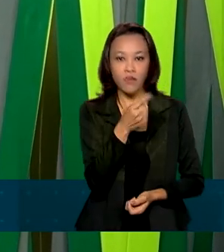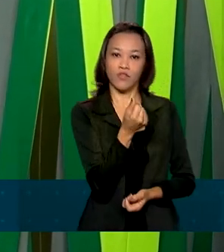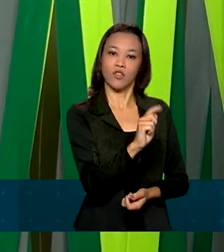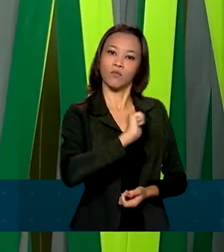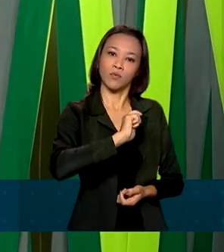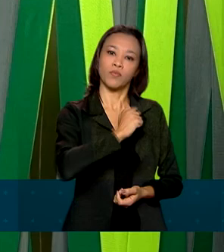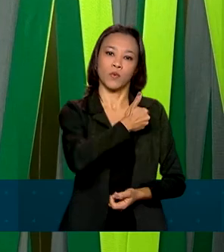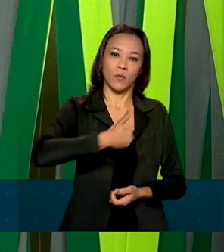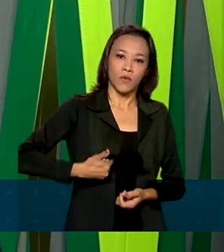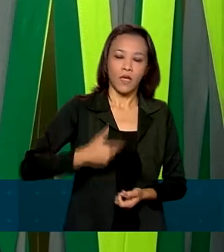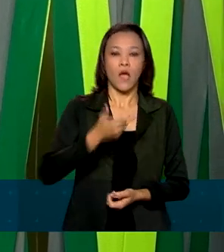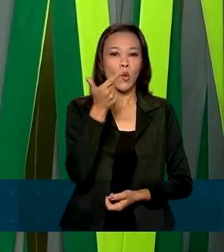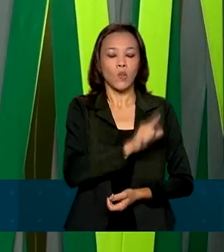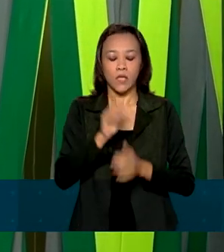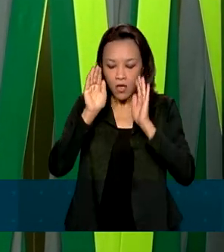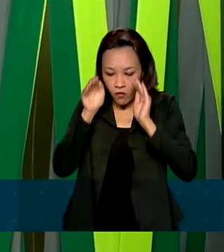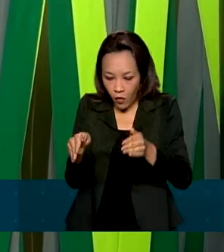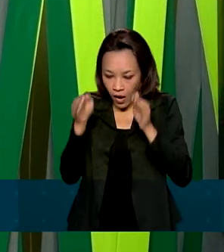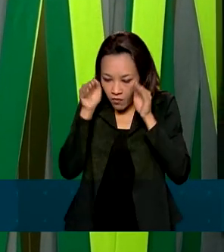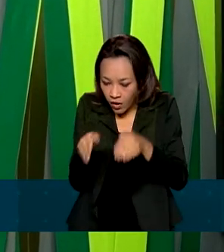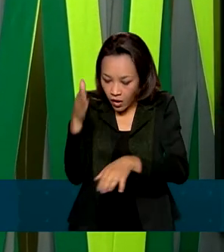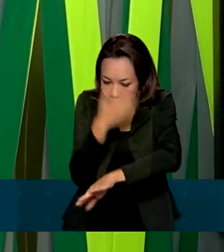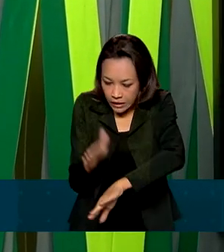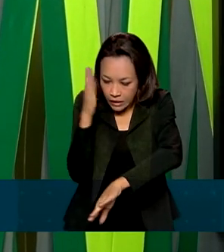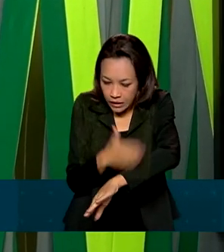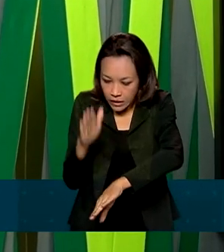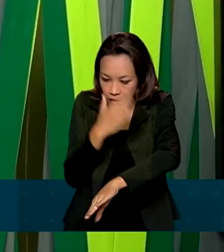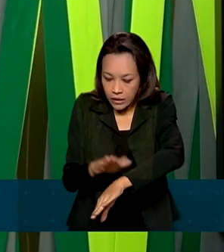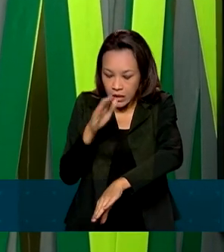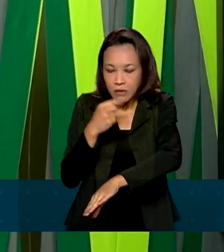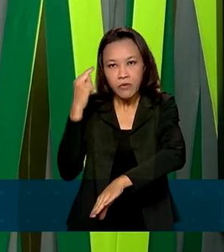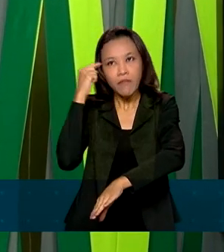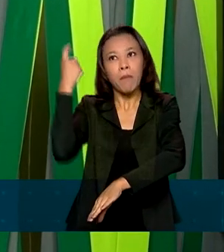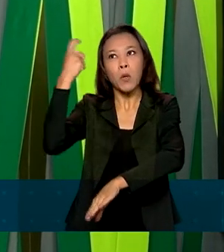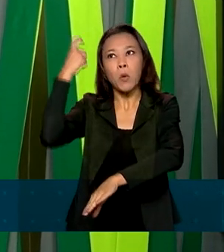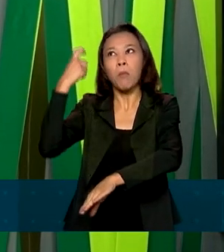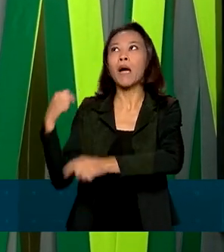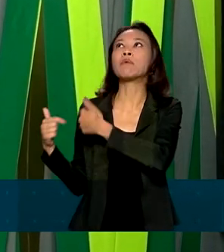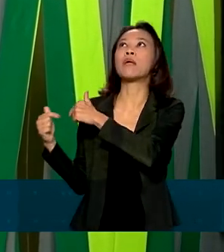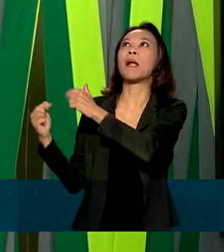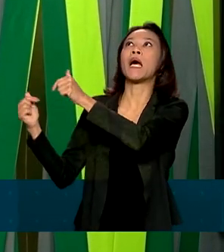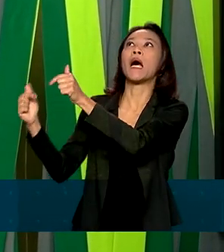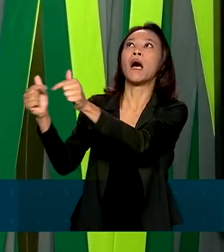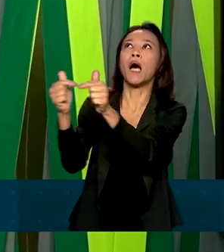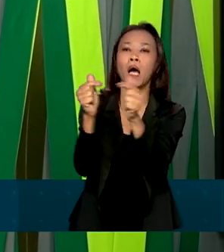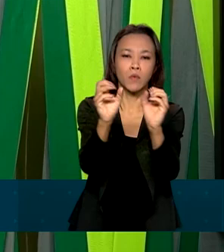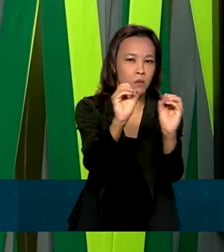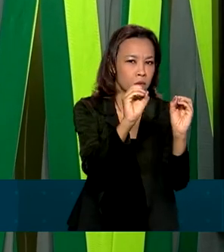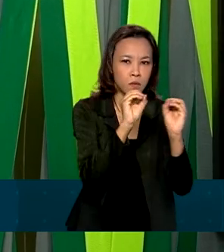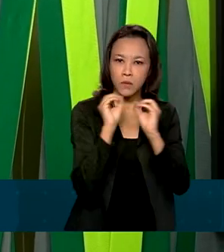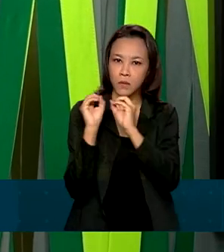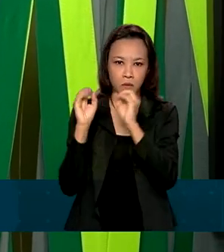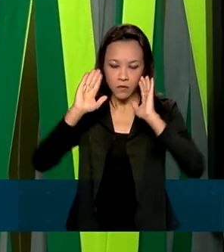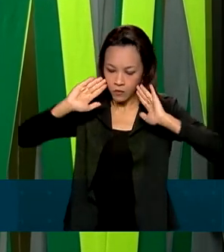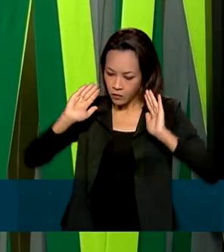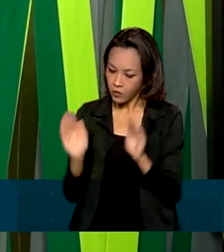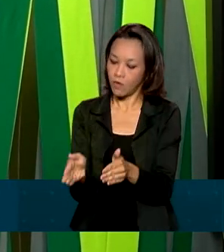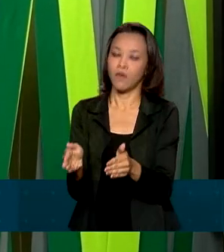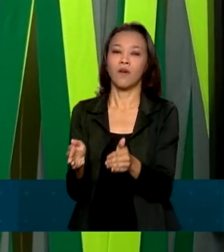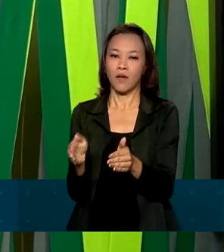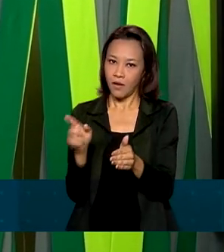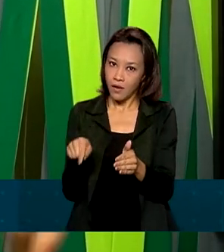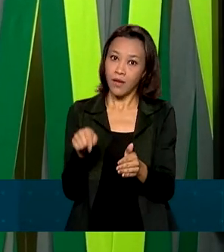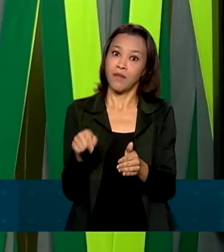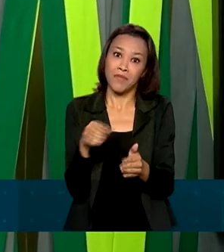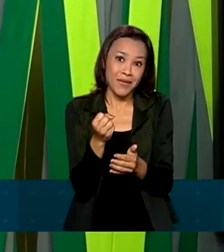me focar nos treinamentos, não precisava focar em trabalhar com outras coisas simultaneamente aos meus